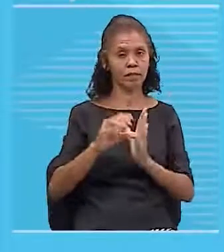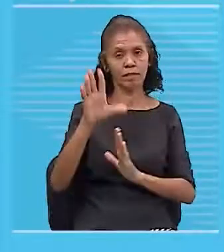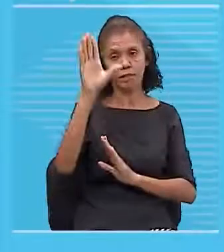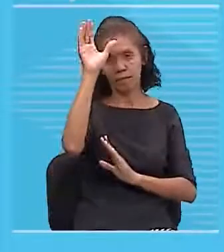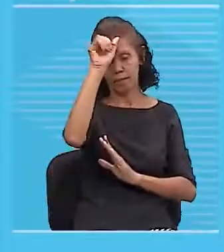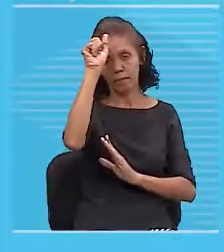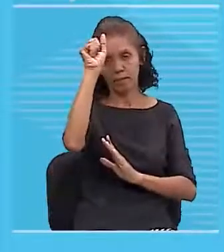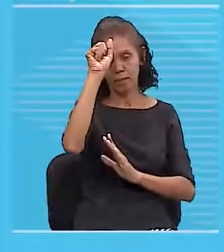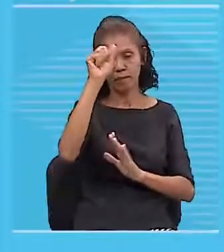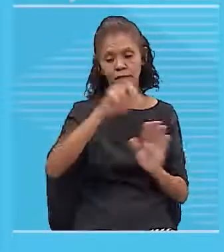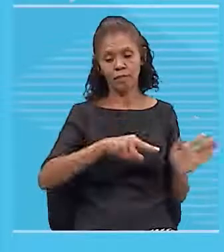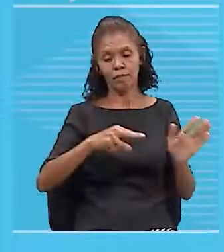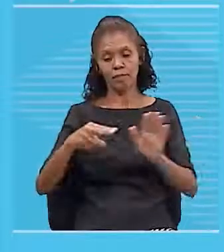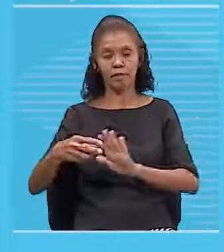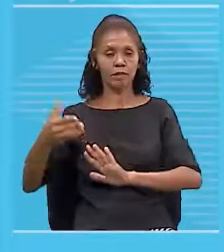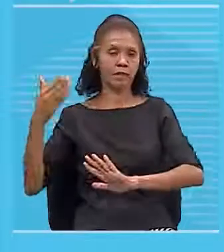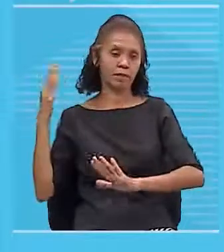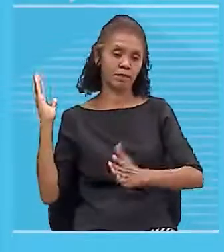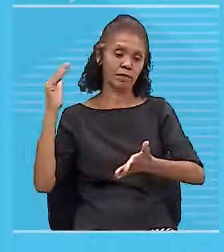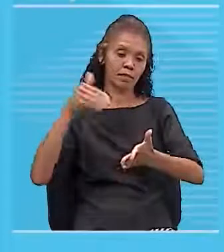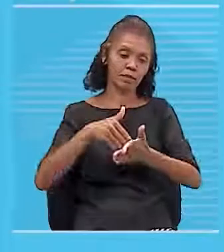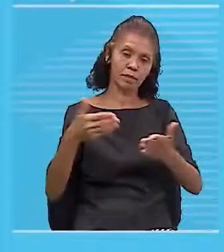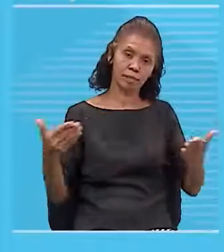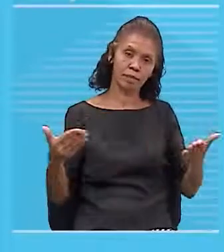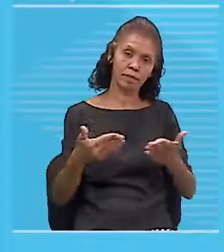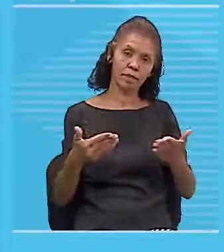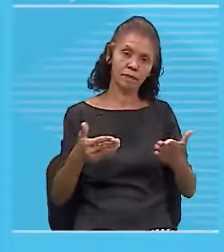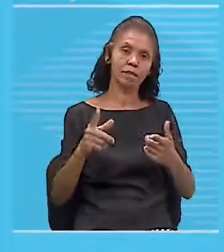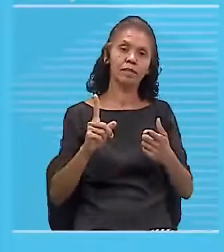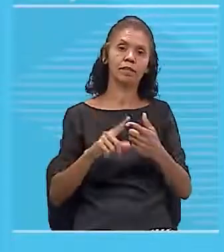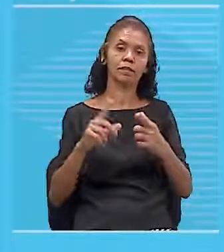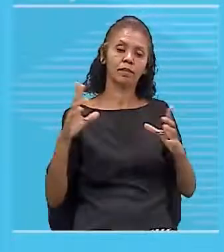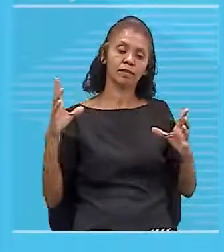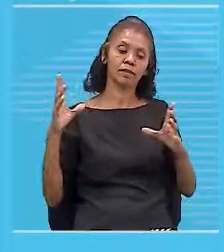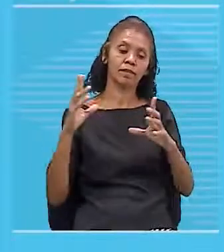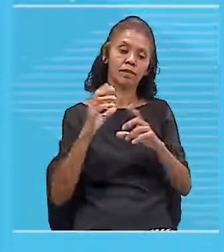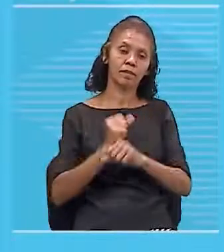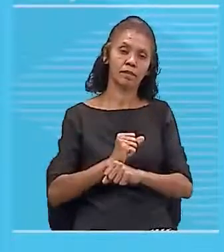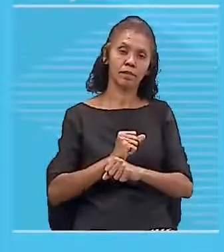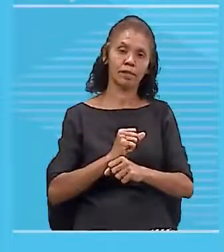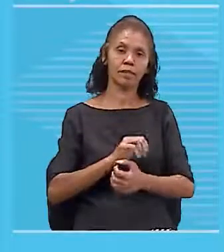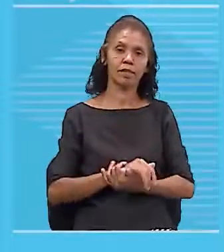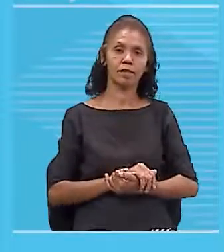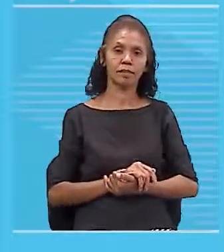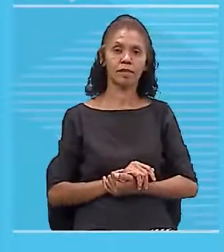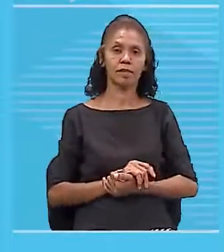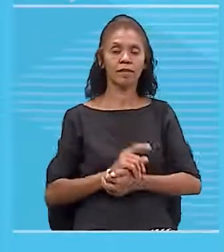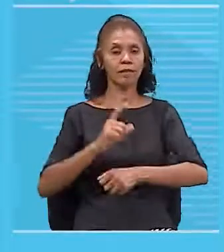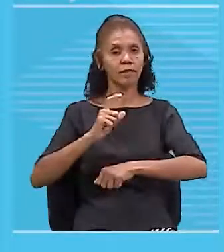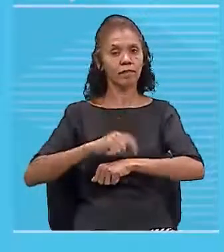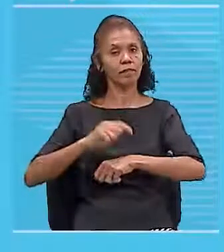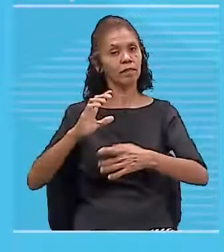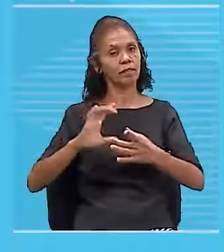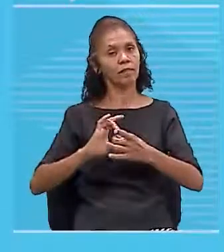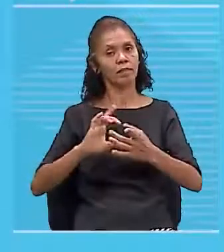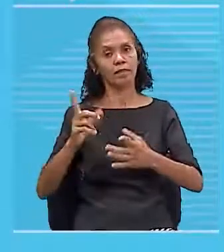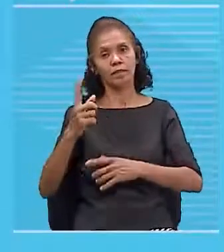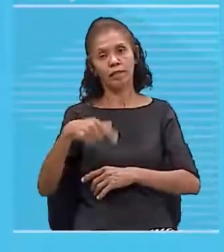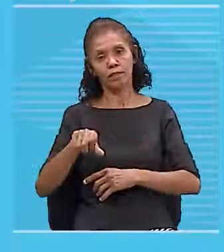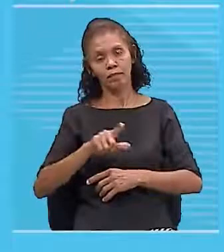e também revisados hoje, tá? Então, eu vou dar um tempinho para vocês,